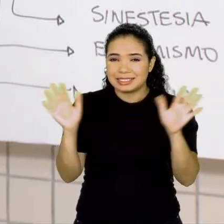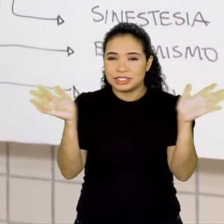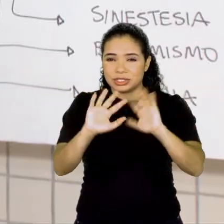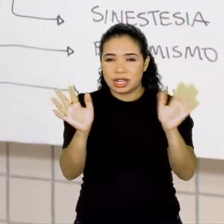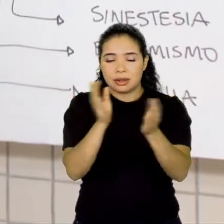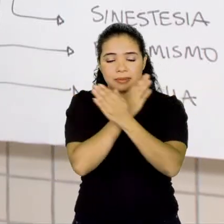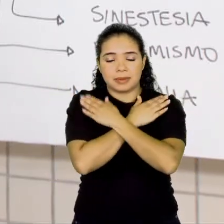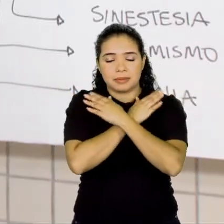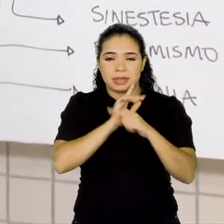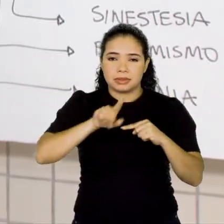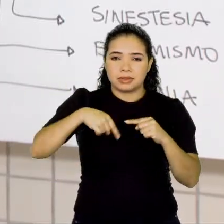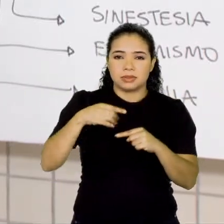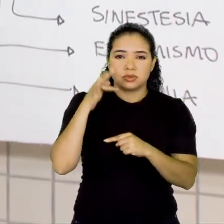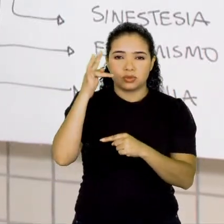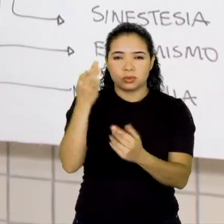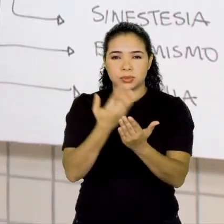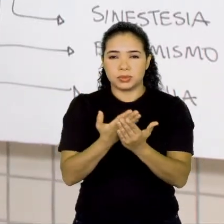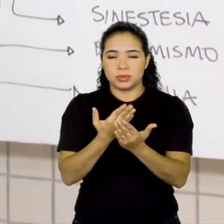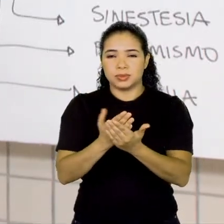abraço e até a próxima.